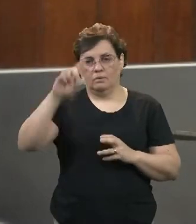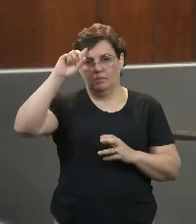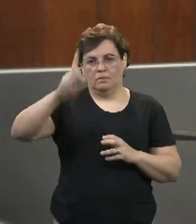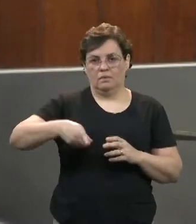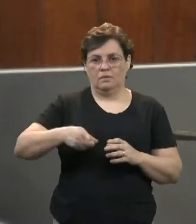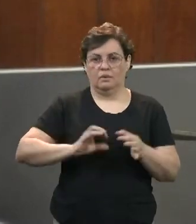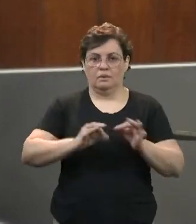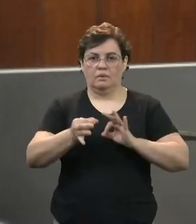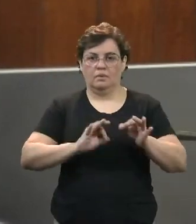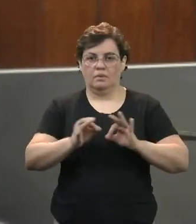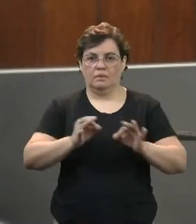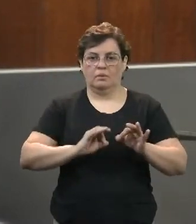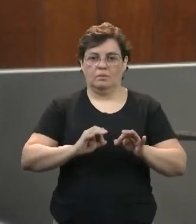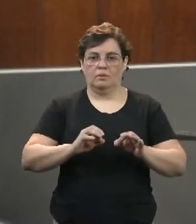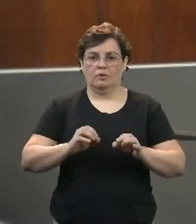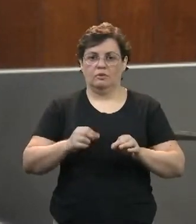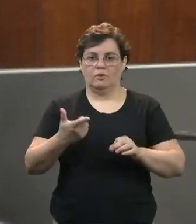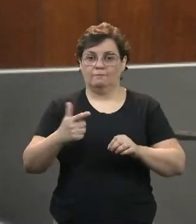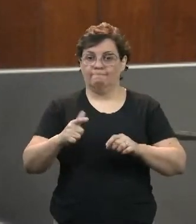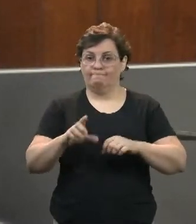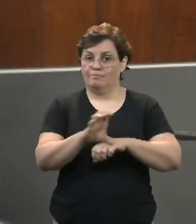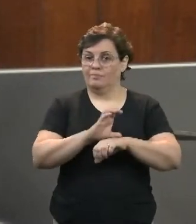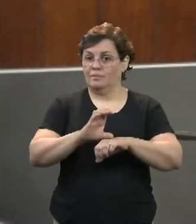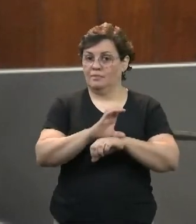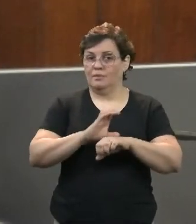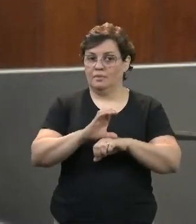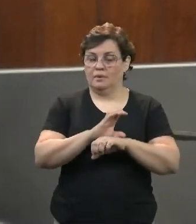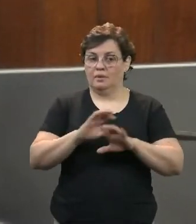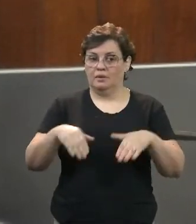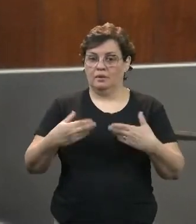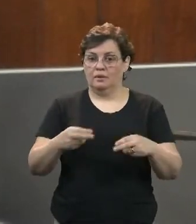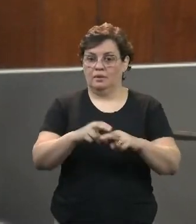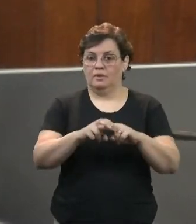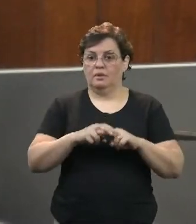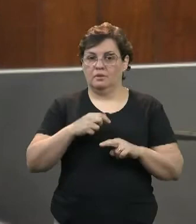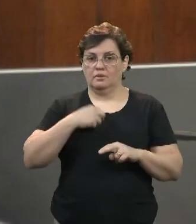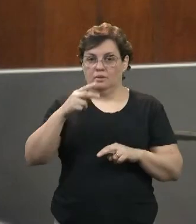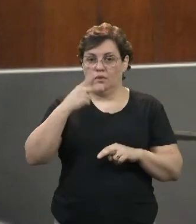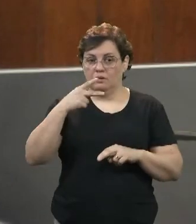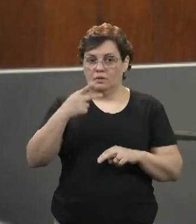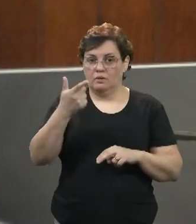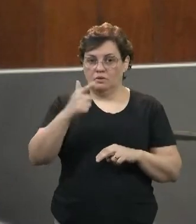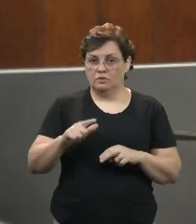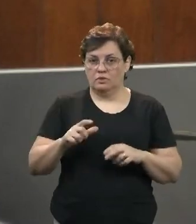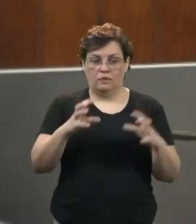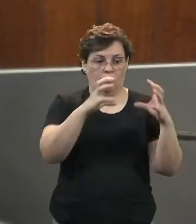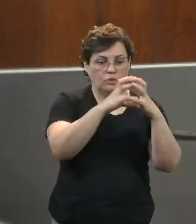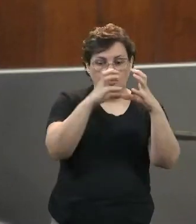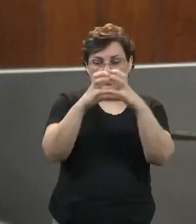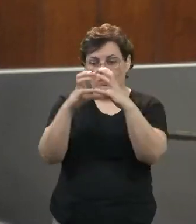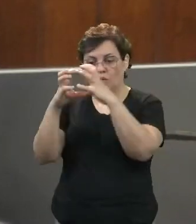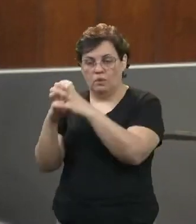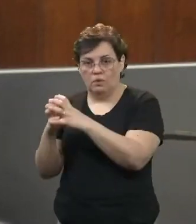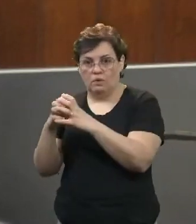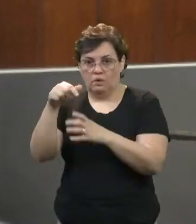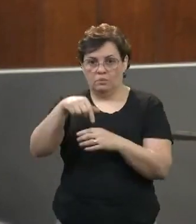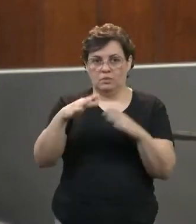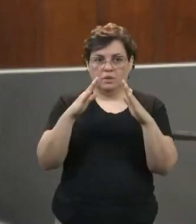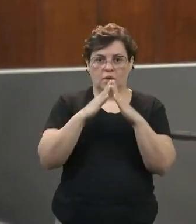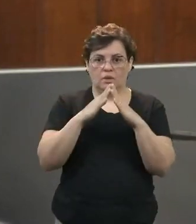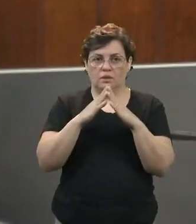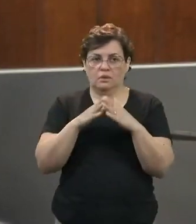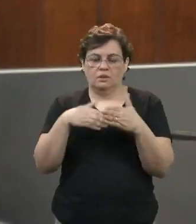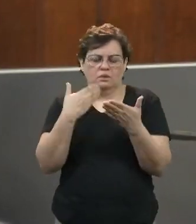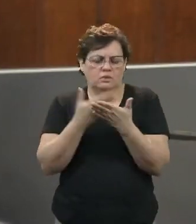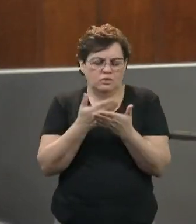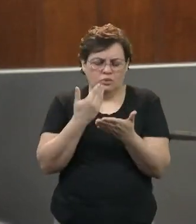inconstitucional para a casa. por isso que eu até enfatizo as comissões da casa que muitas vezes se debruçam